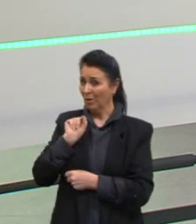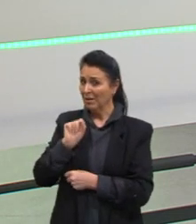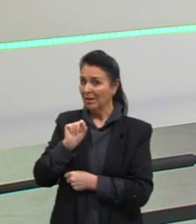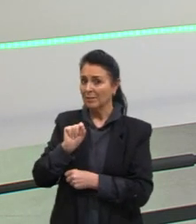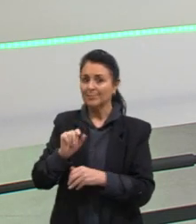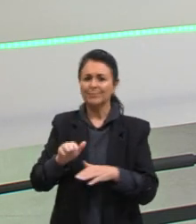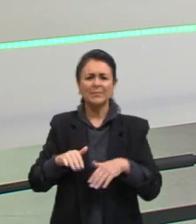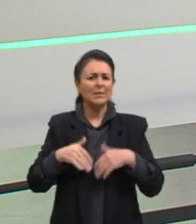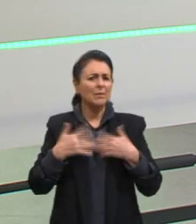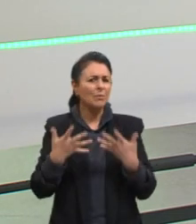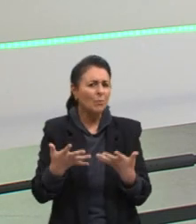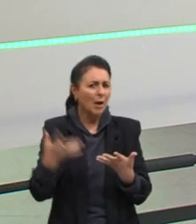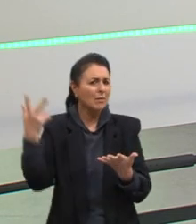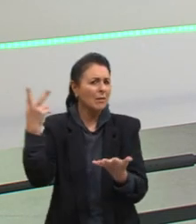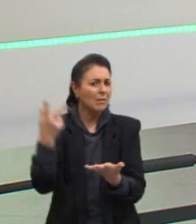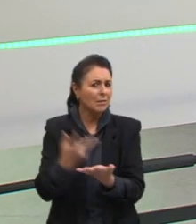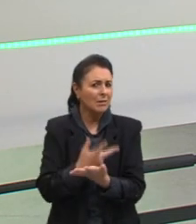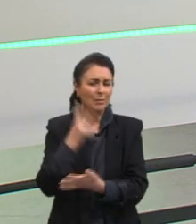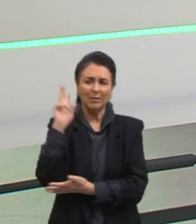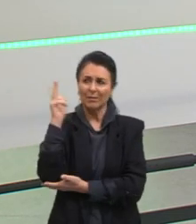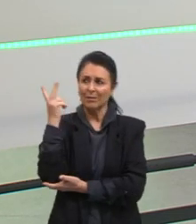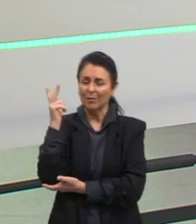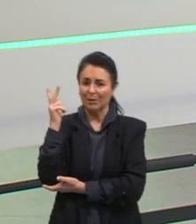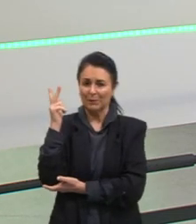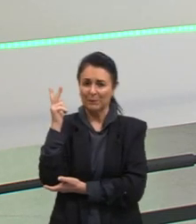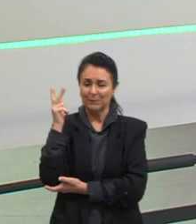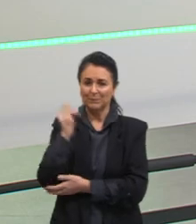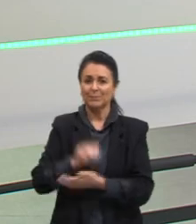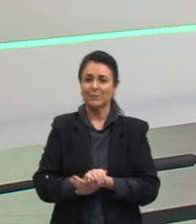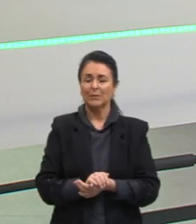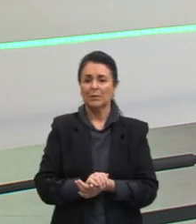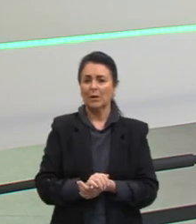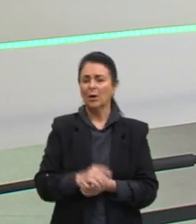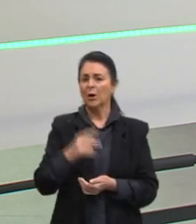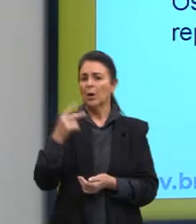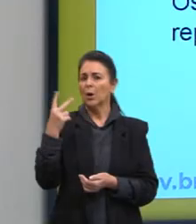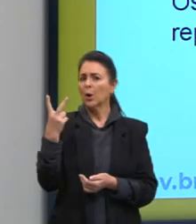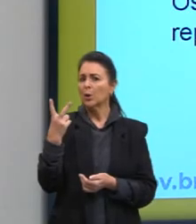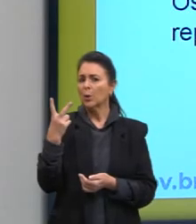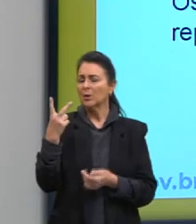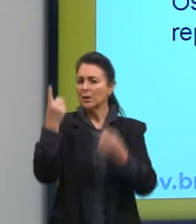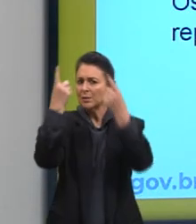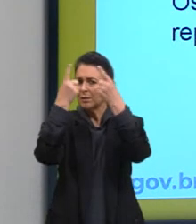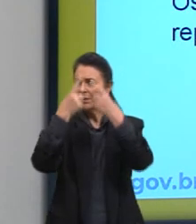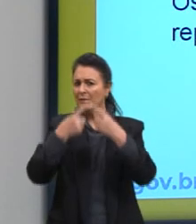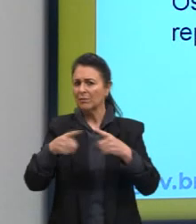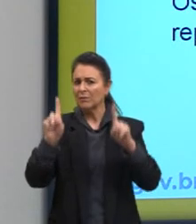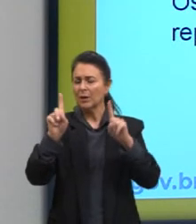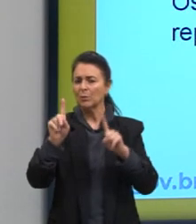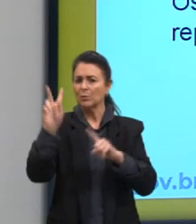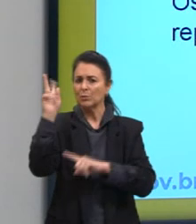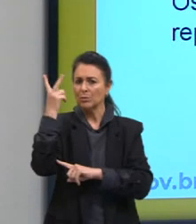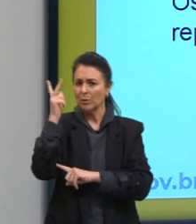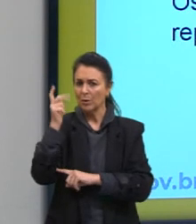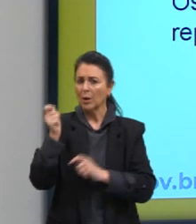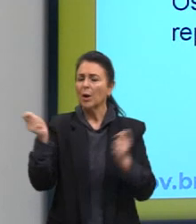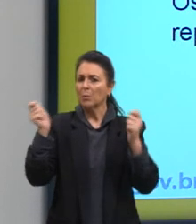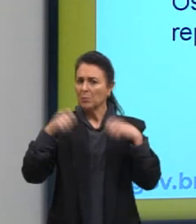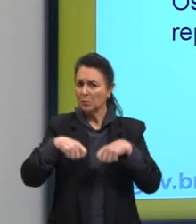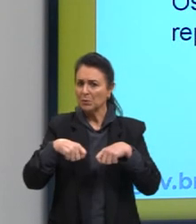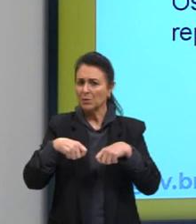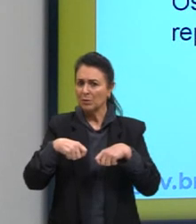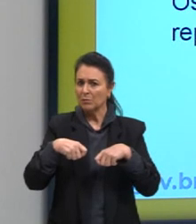acontecimentos históricos que vamos citar aqui? Vamos ver. Dois grandes eventos históricos se tornaram possível um caso como o de